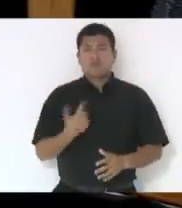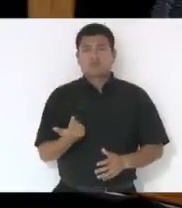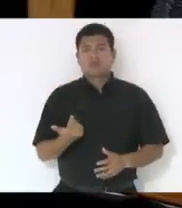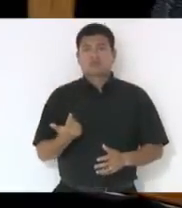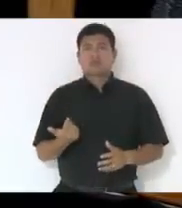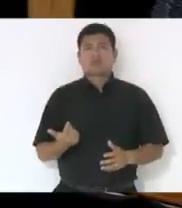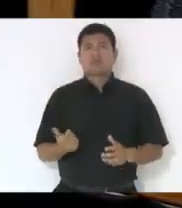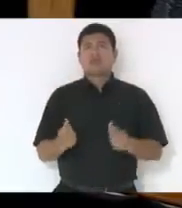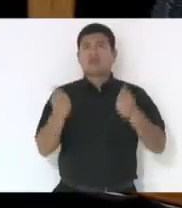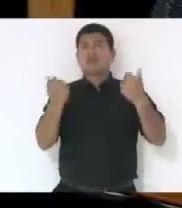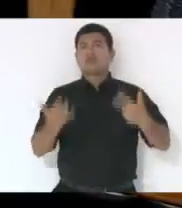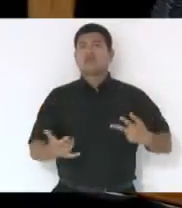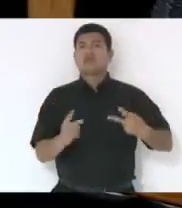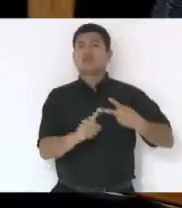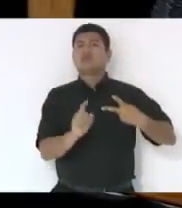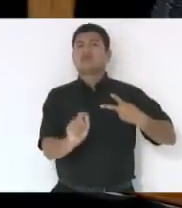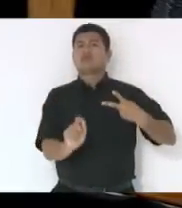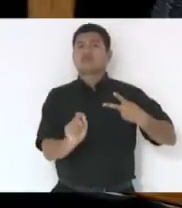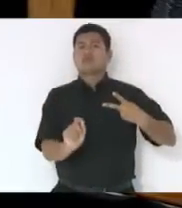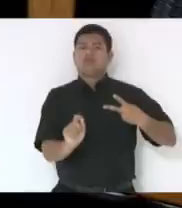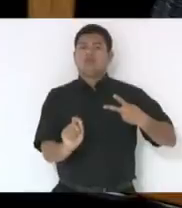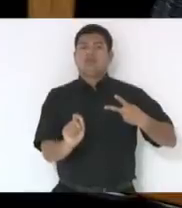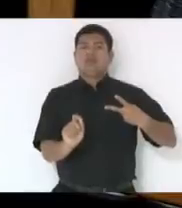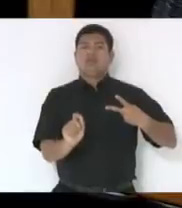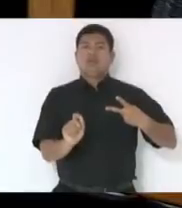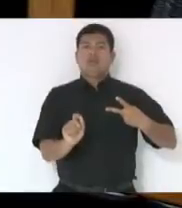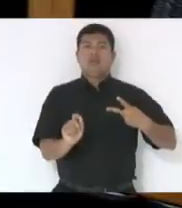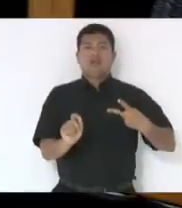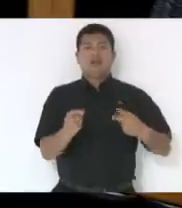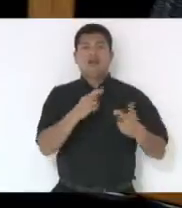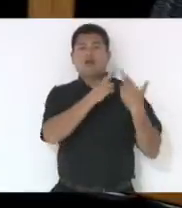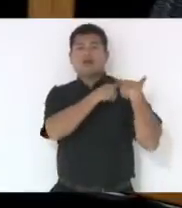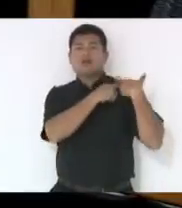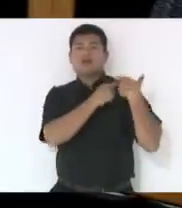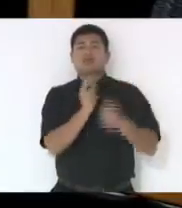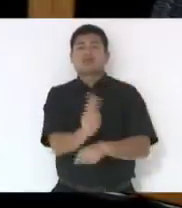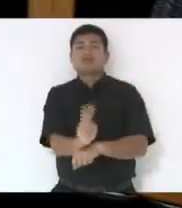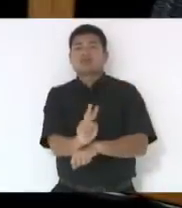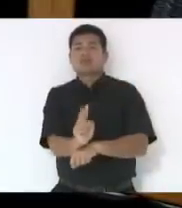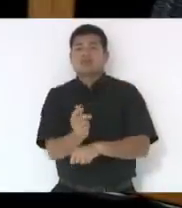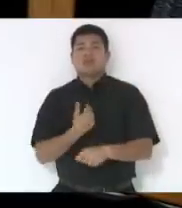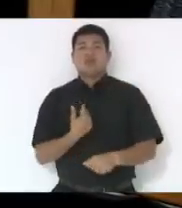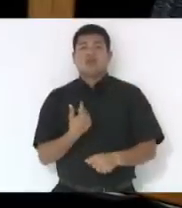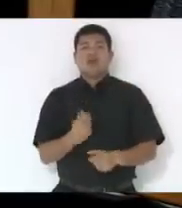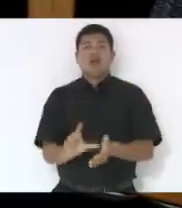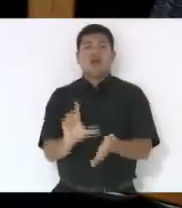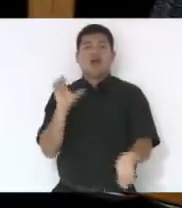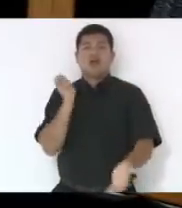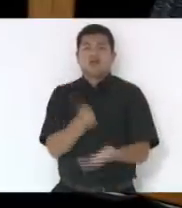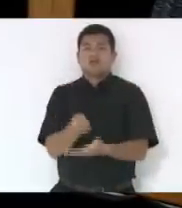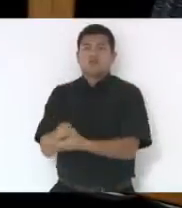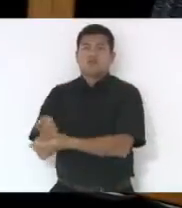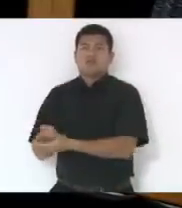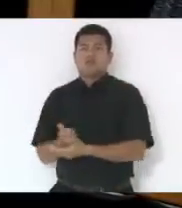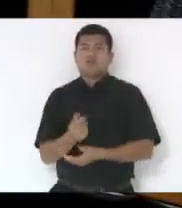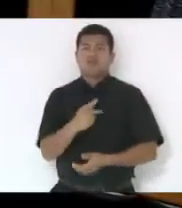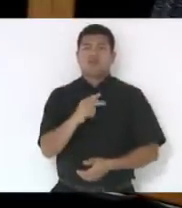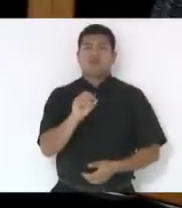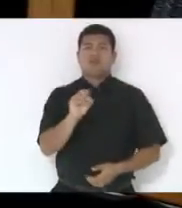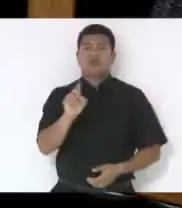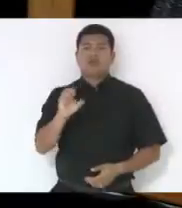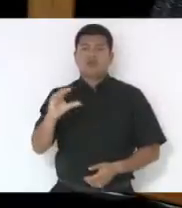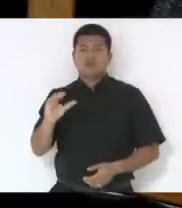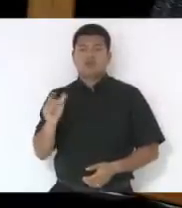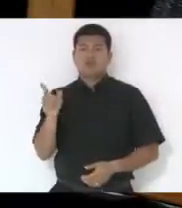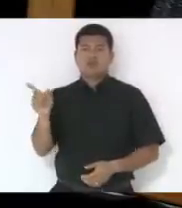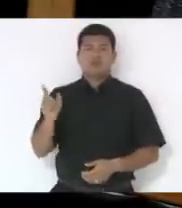isso, na verdade, para a questão provisório fiscal, é uma antecipação de receita, tira o dinheiro do prodeco, bota no caixa do governo